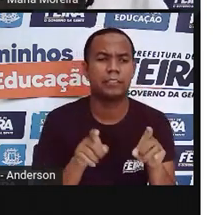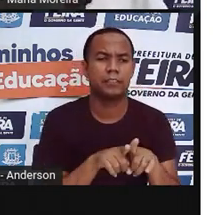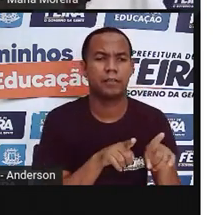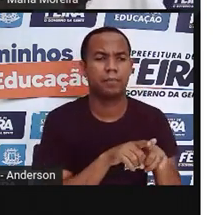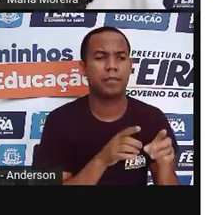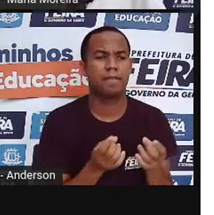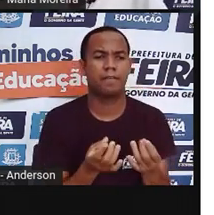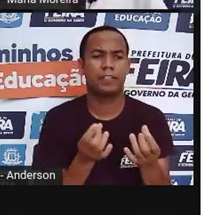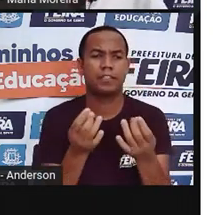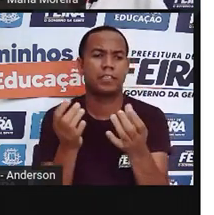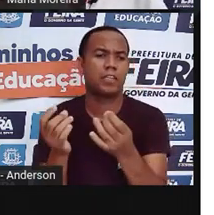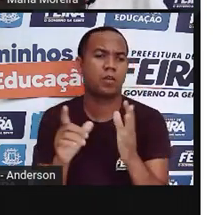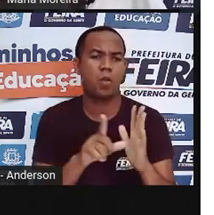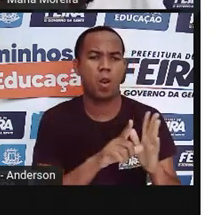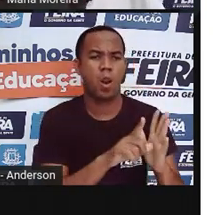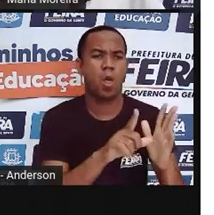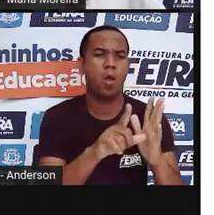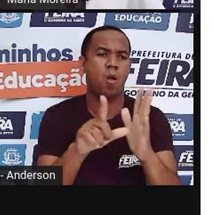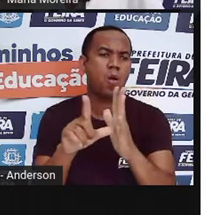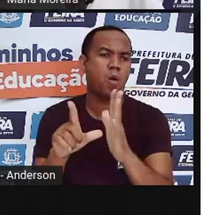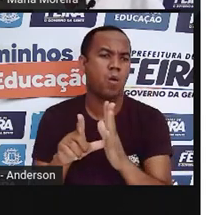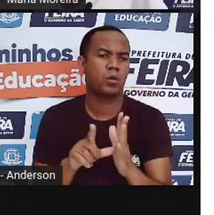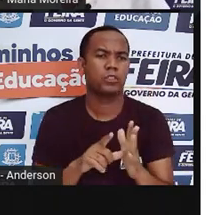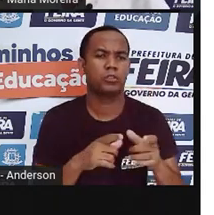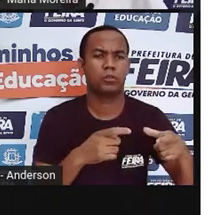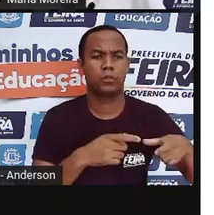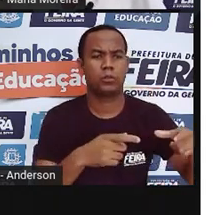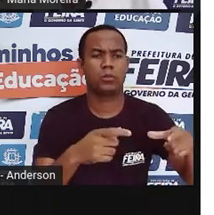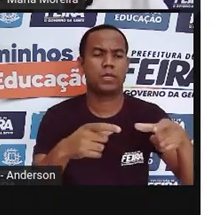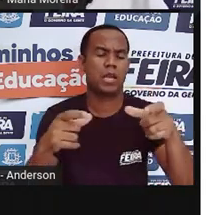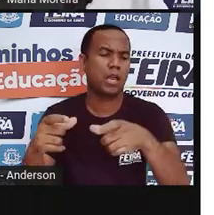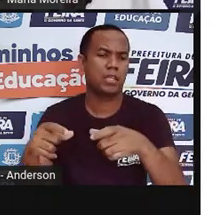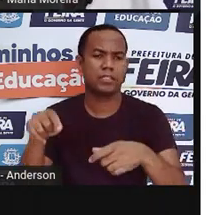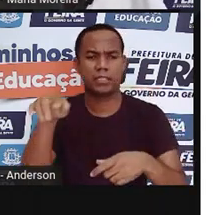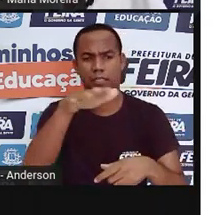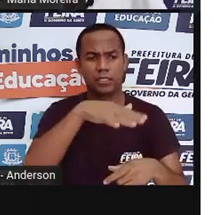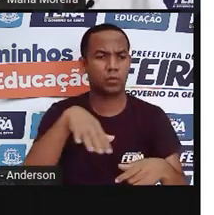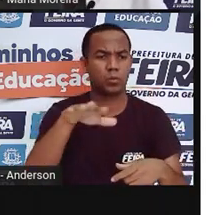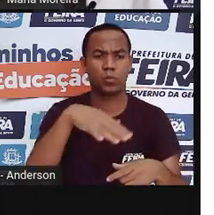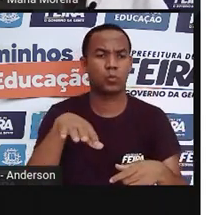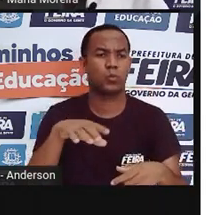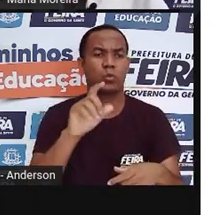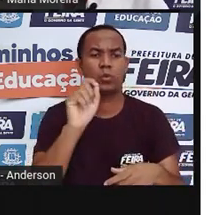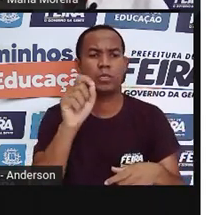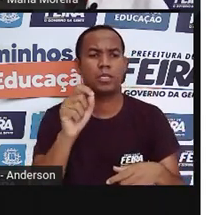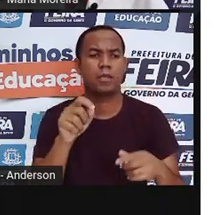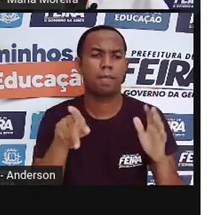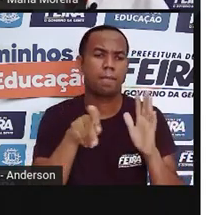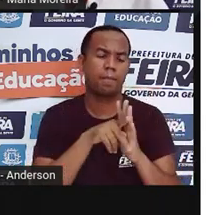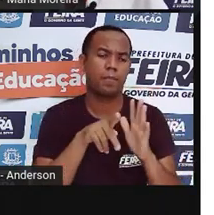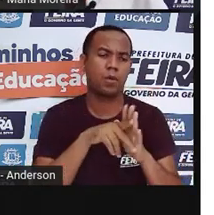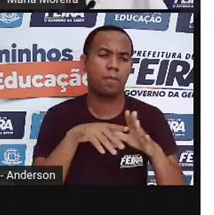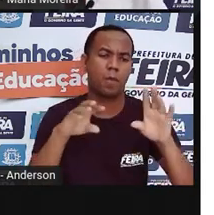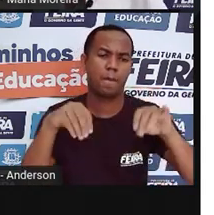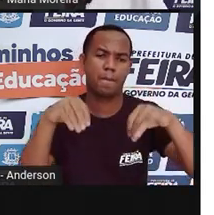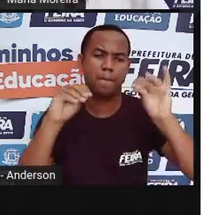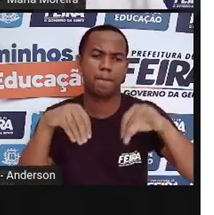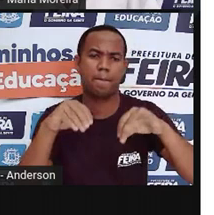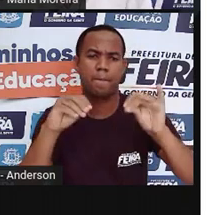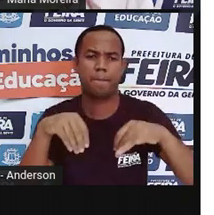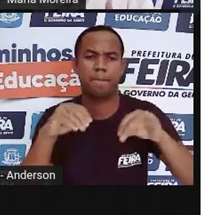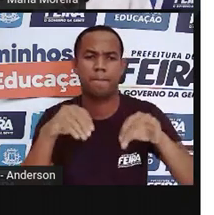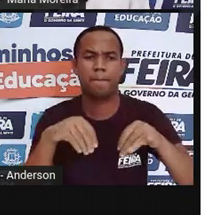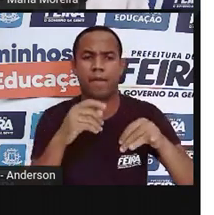lojas como as americanas, Le Biscuit, bom preço que tem aqui na cidade, são, em sua maioria, feitas de plástico e polímeros, né?